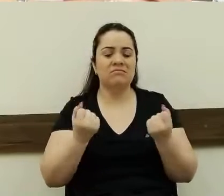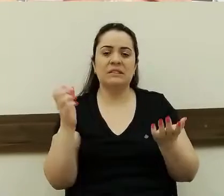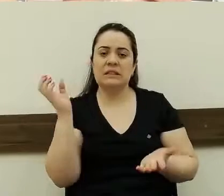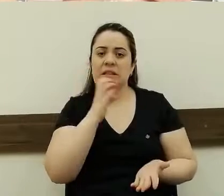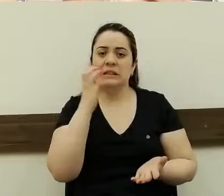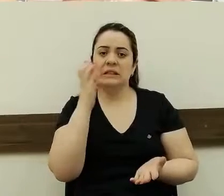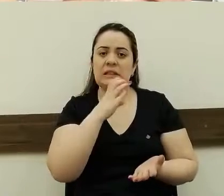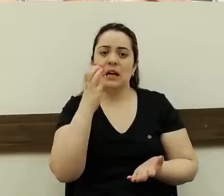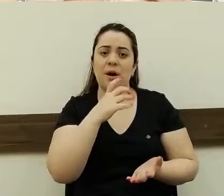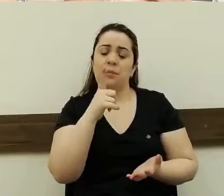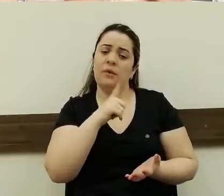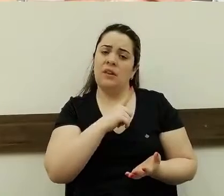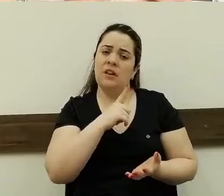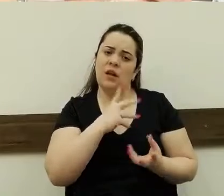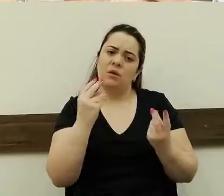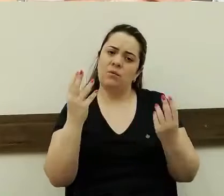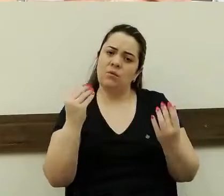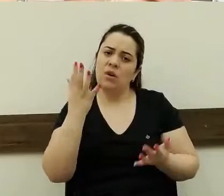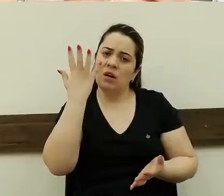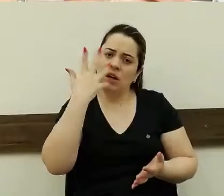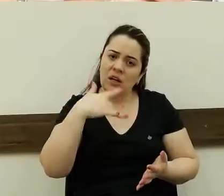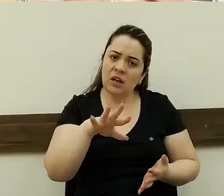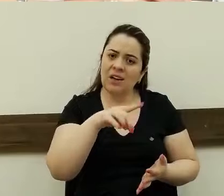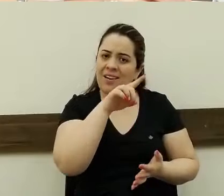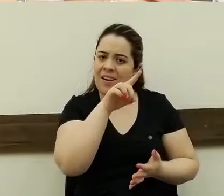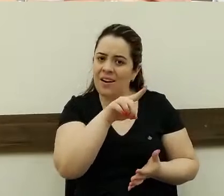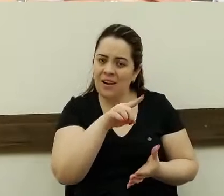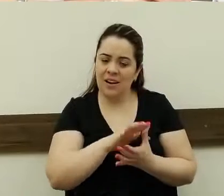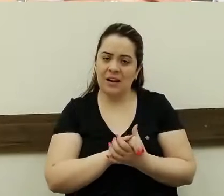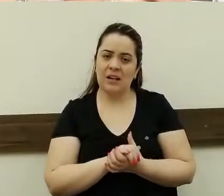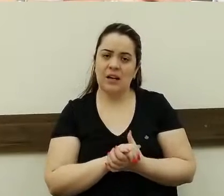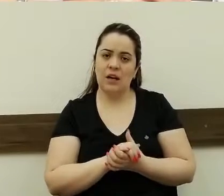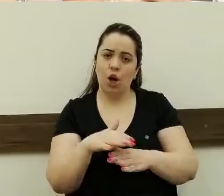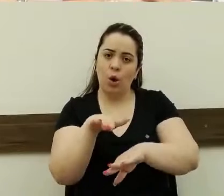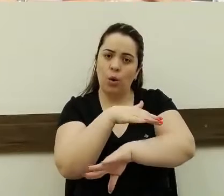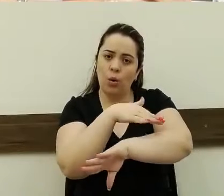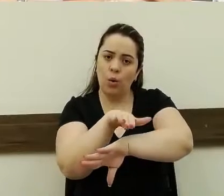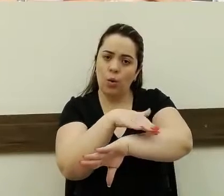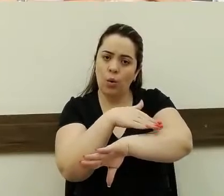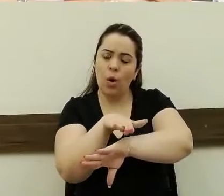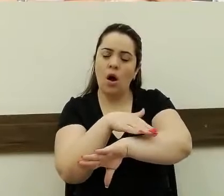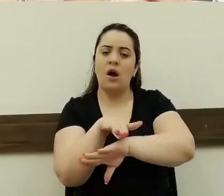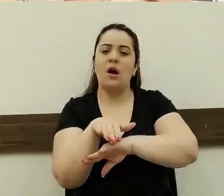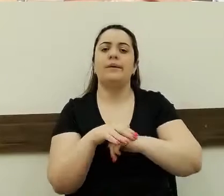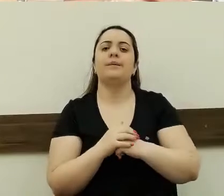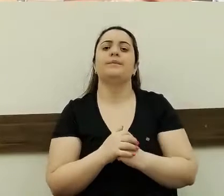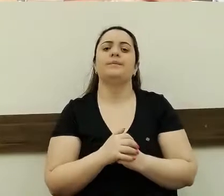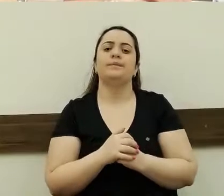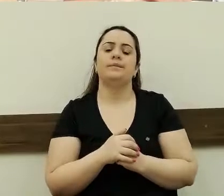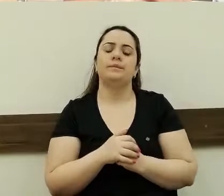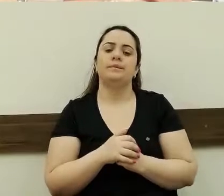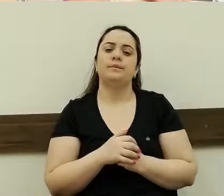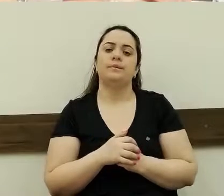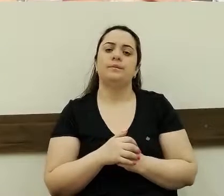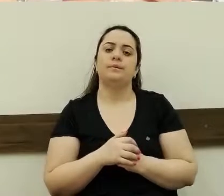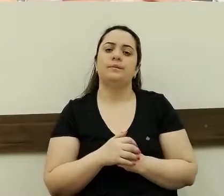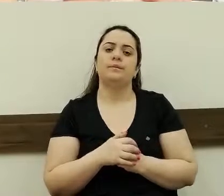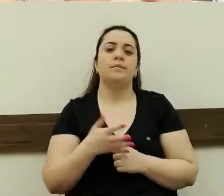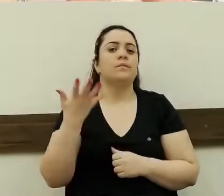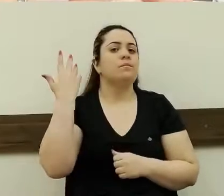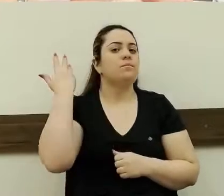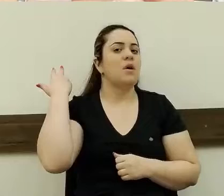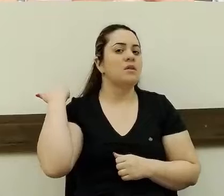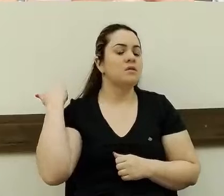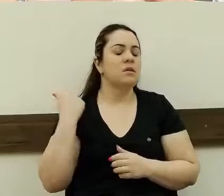brincando naquelas... em roda da rua e também atravessando a rua. Esses dias atrás,